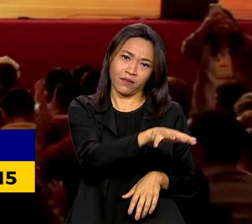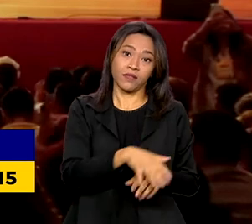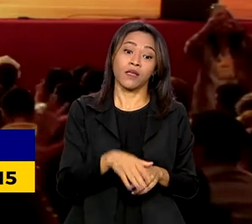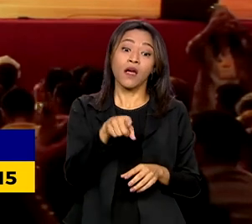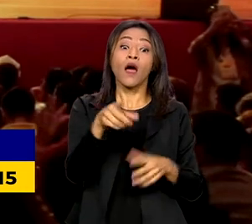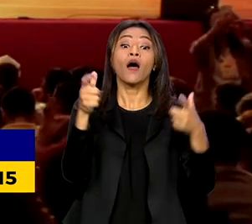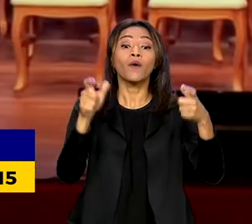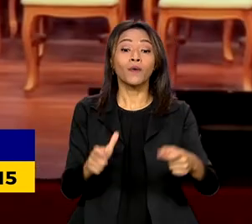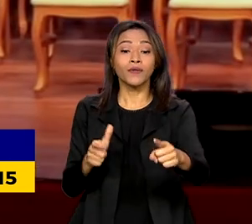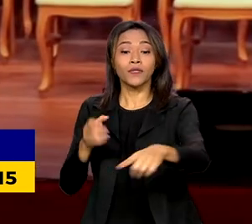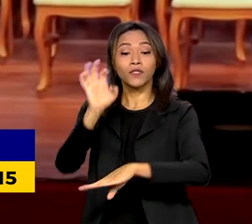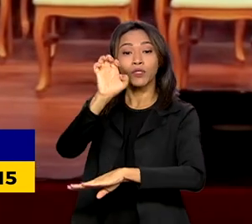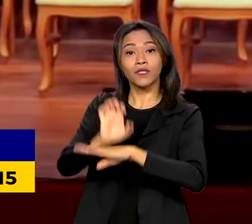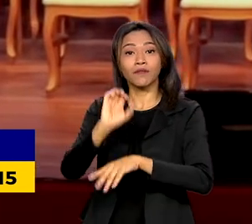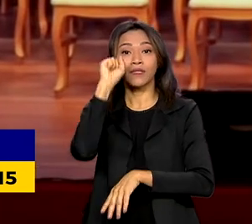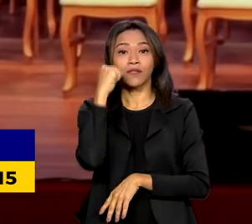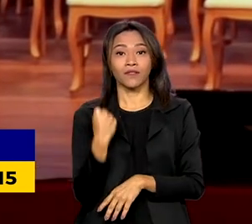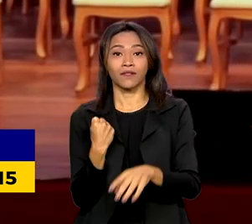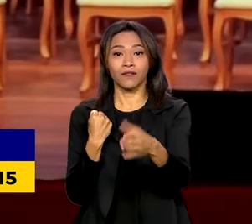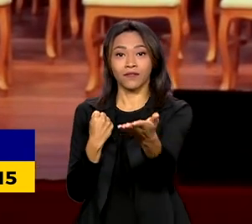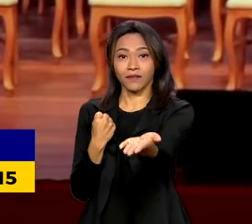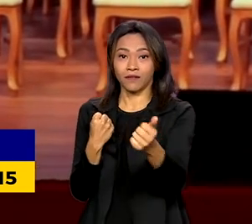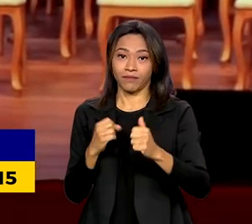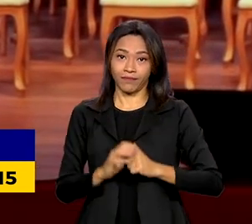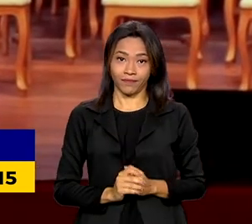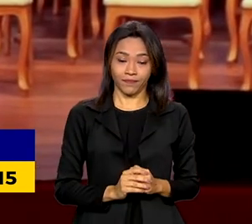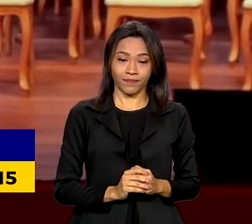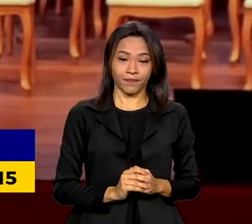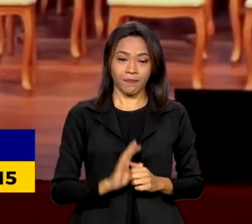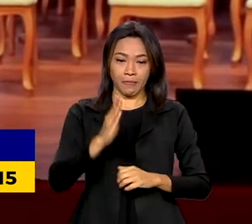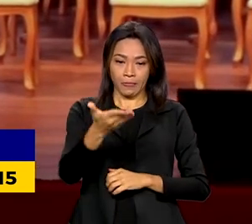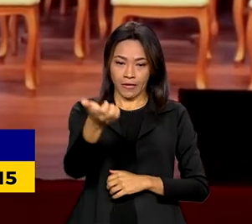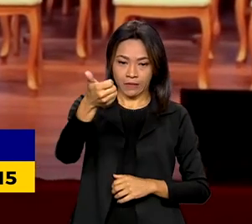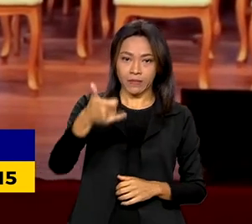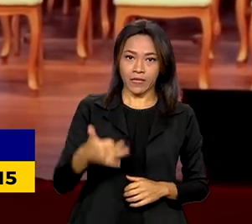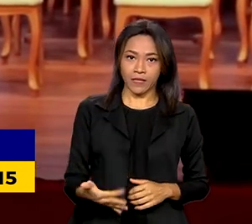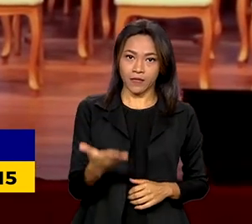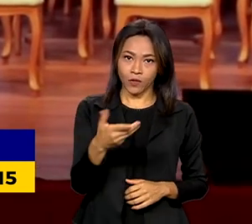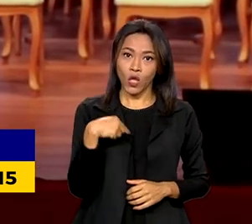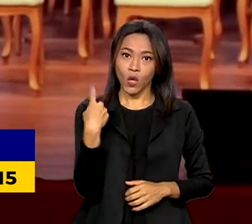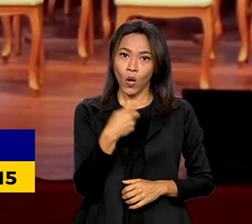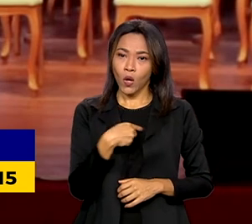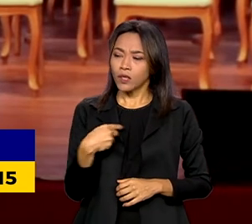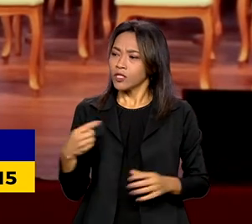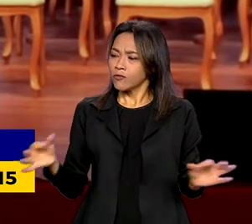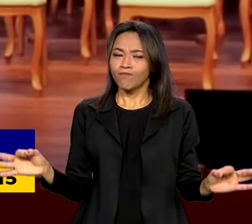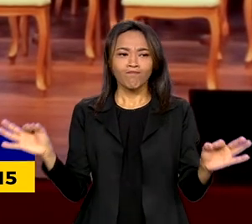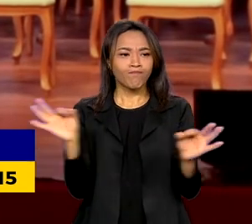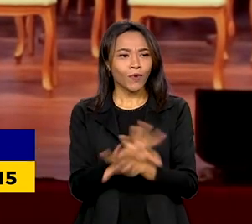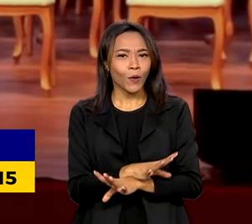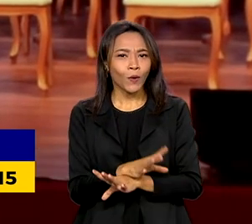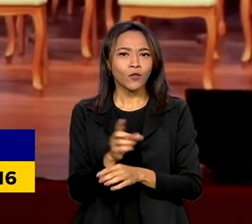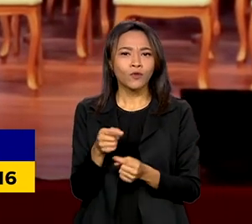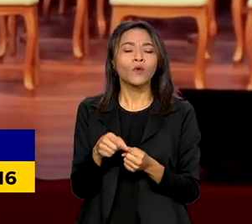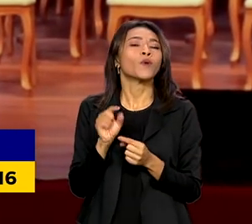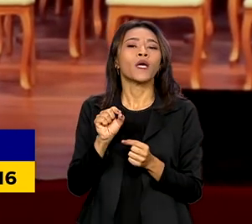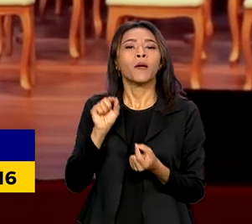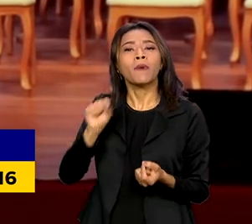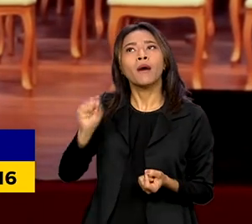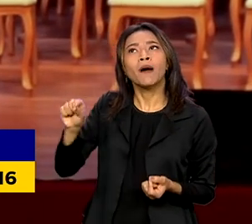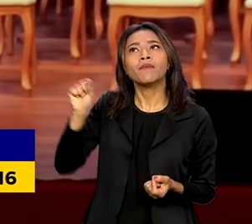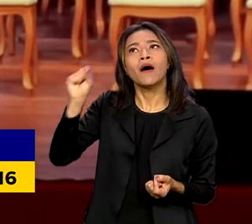ocorreu em Sergipe. Nós estamos concluindo aqui o giro do Nordeste,